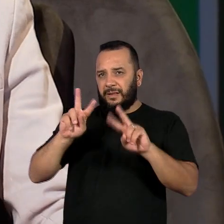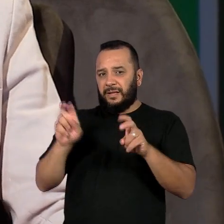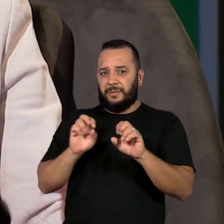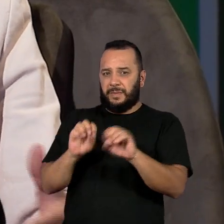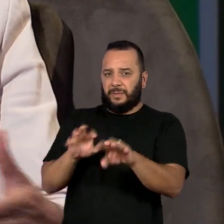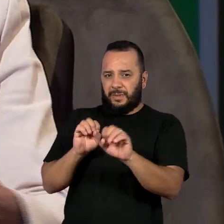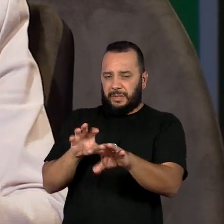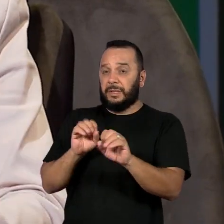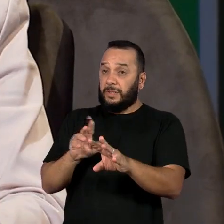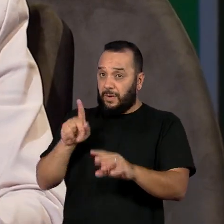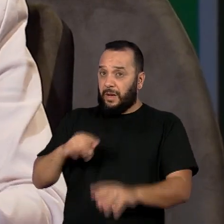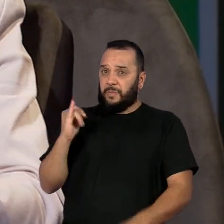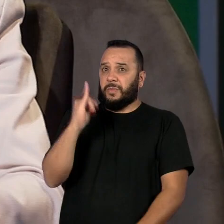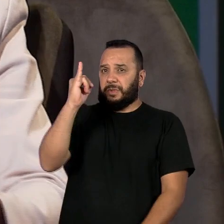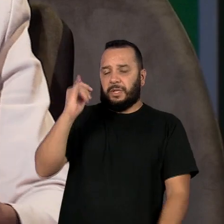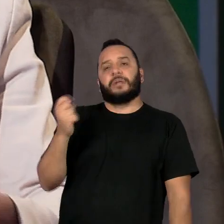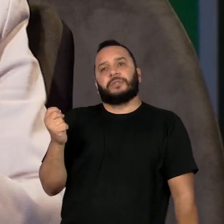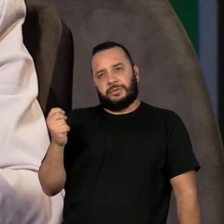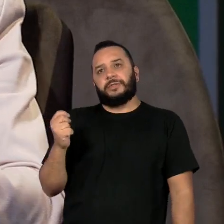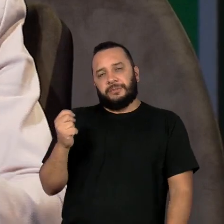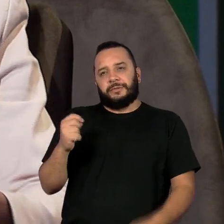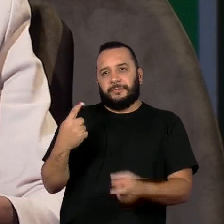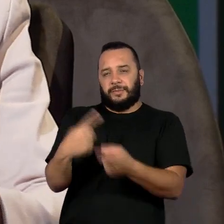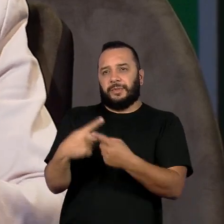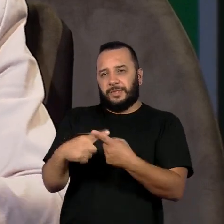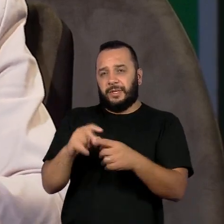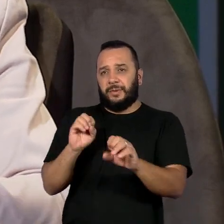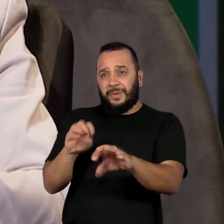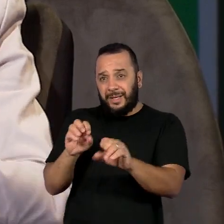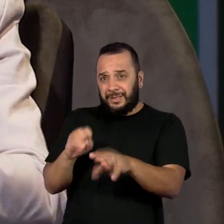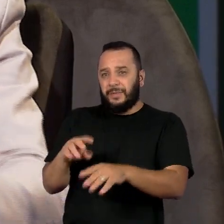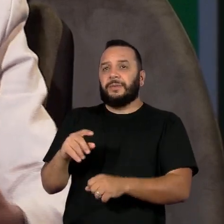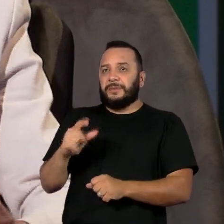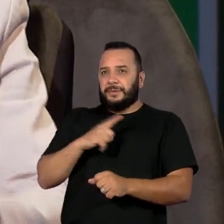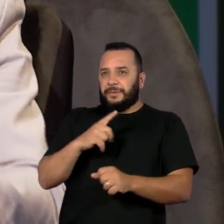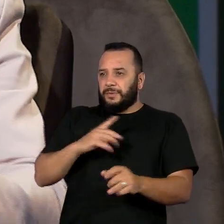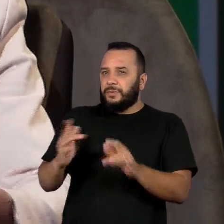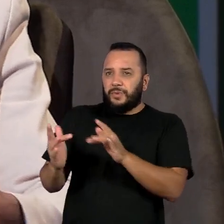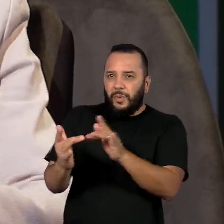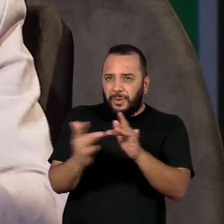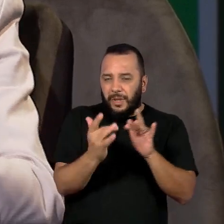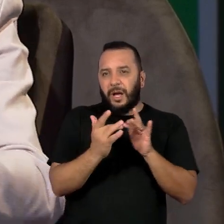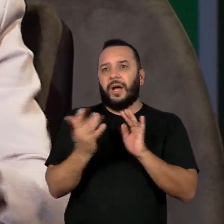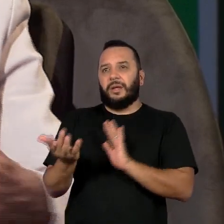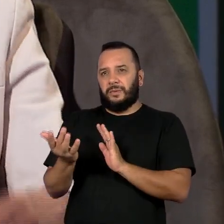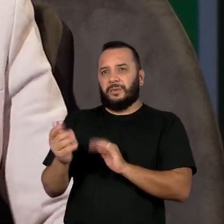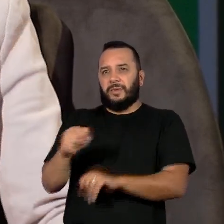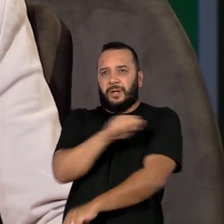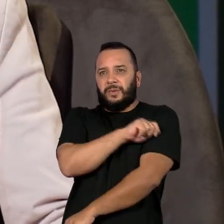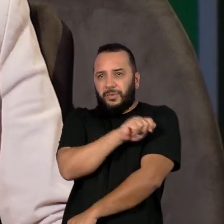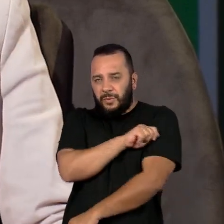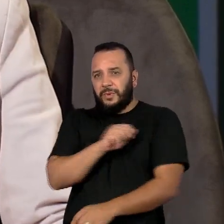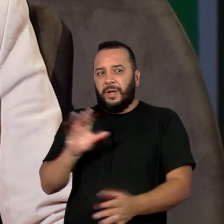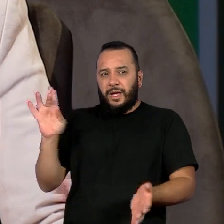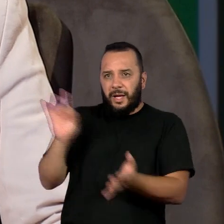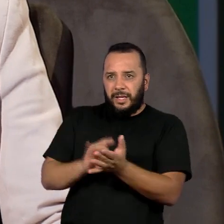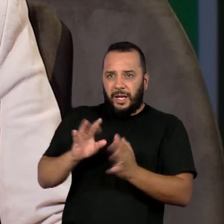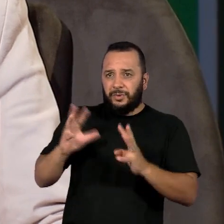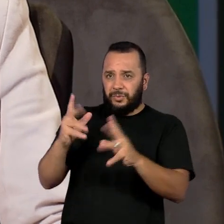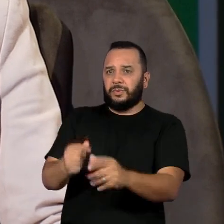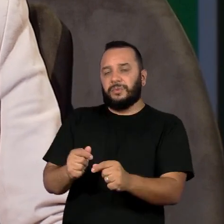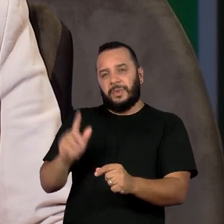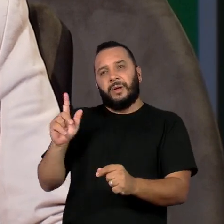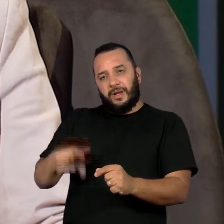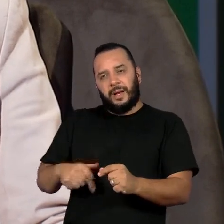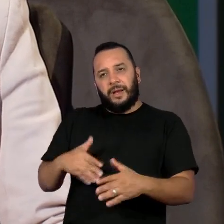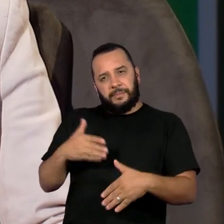fundamental, porque é ali que você recebe alunos, tem um contato com essa natureza, com essa realidade toda. Então, acho que é